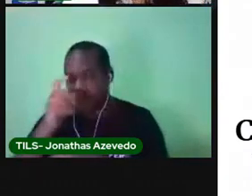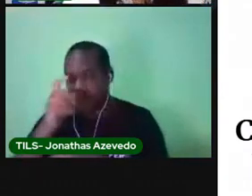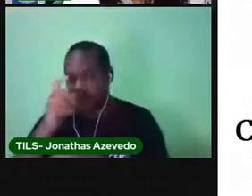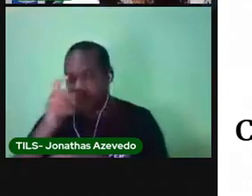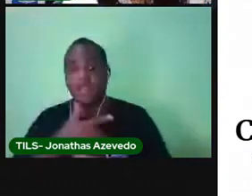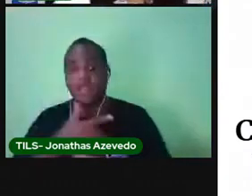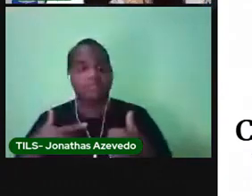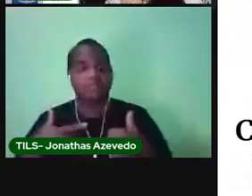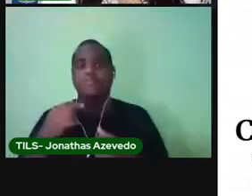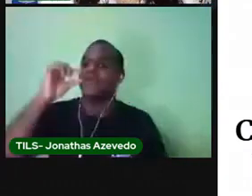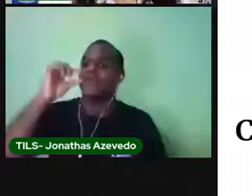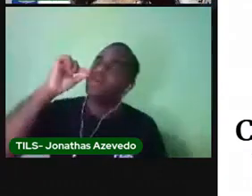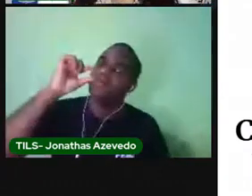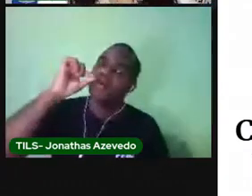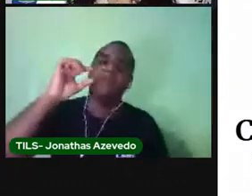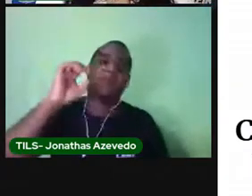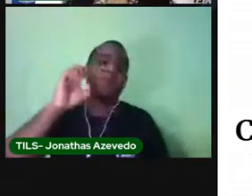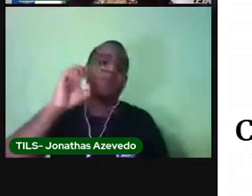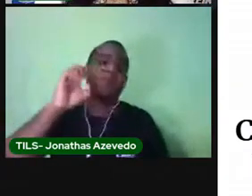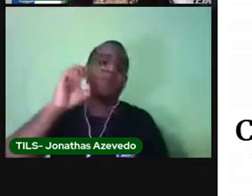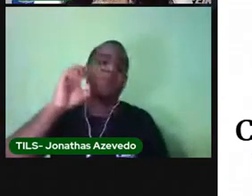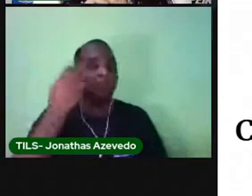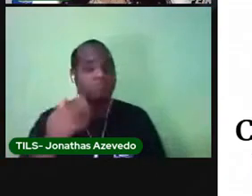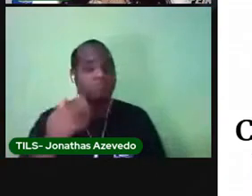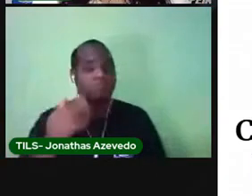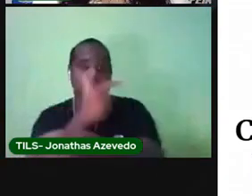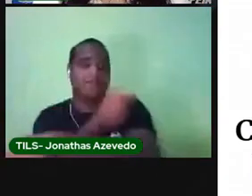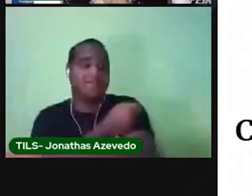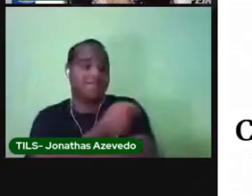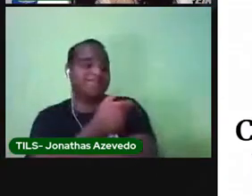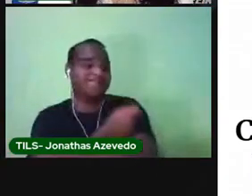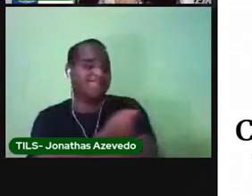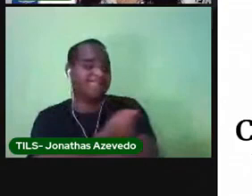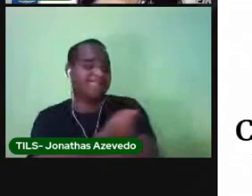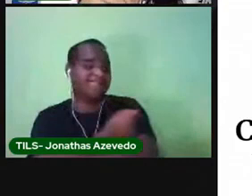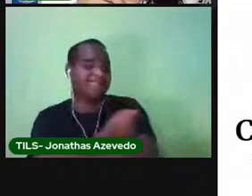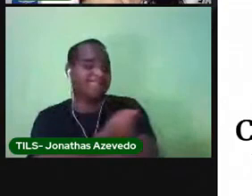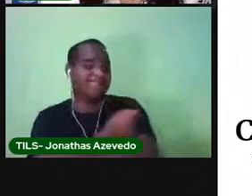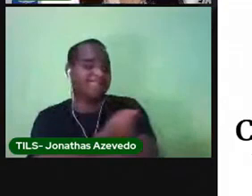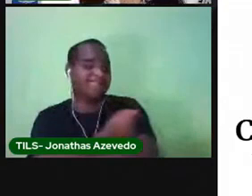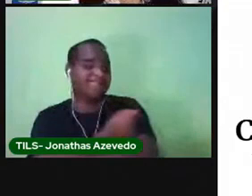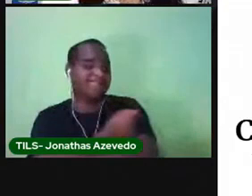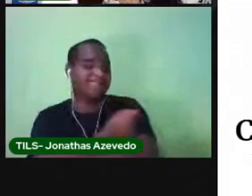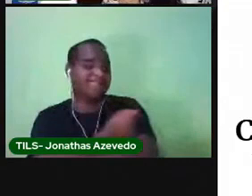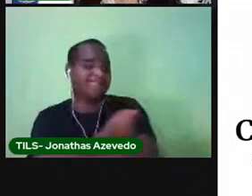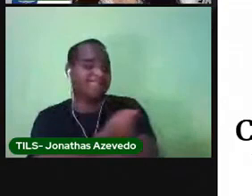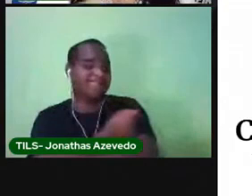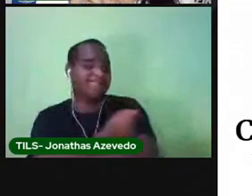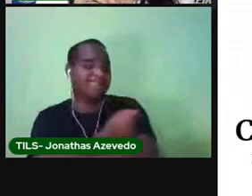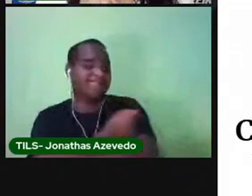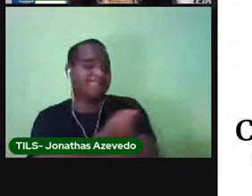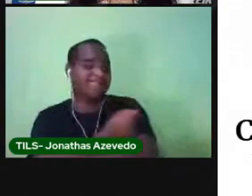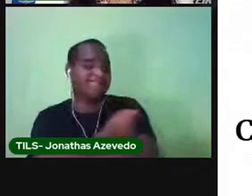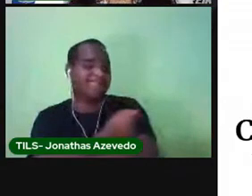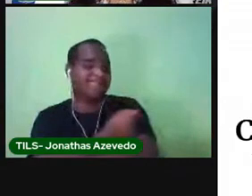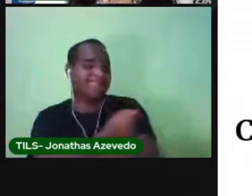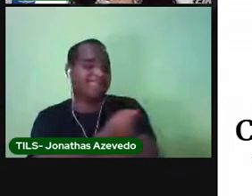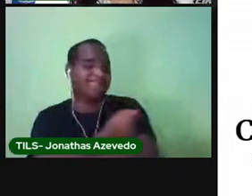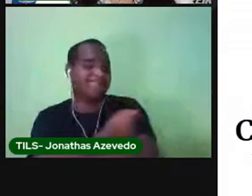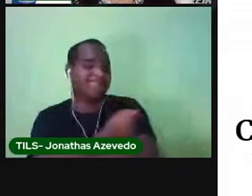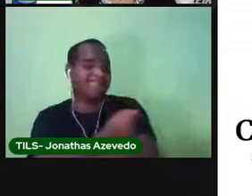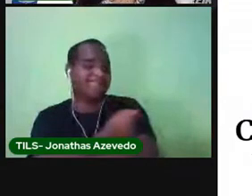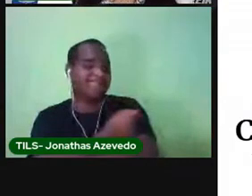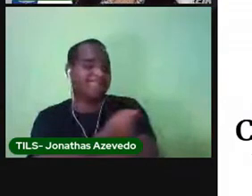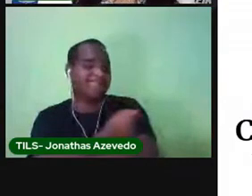injeçãozinha. A enfermeira que aplicou a vacina, ela tem que carimbar, colocar a data